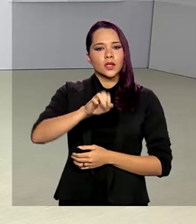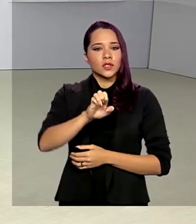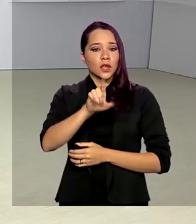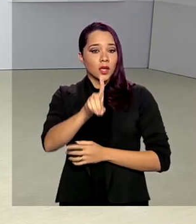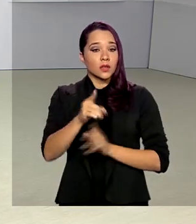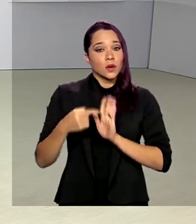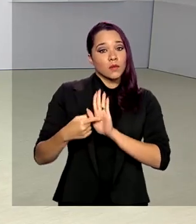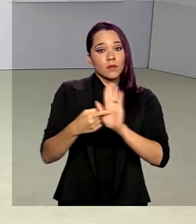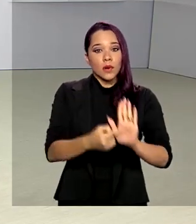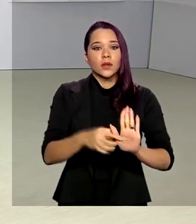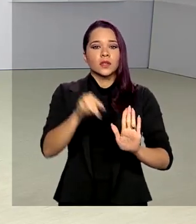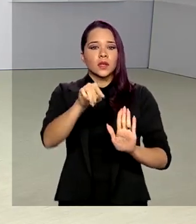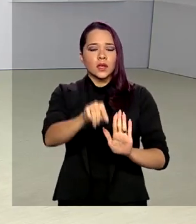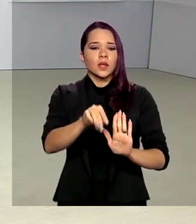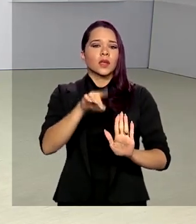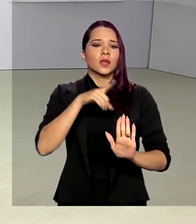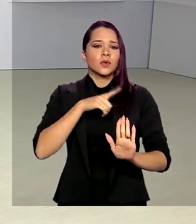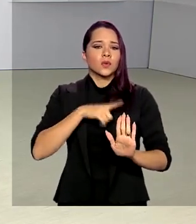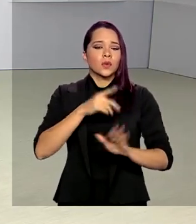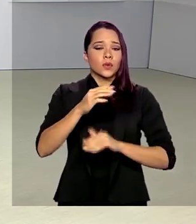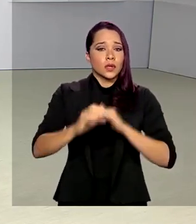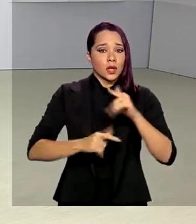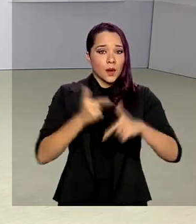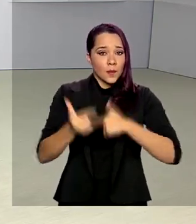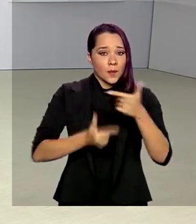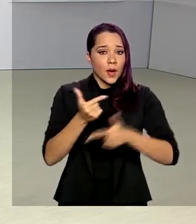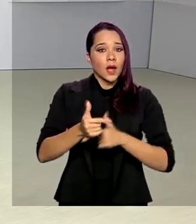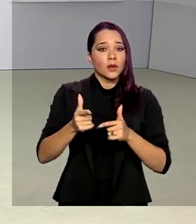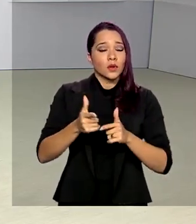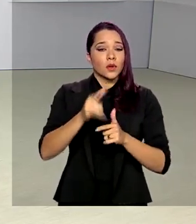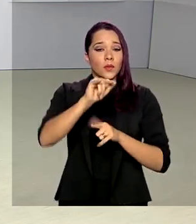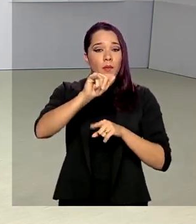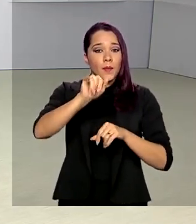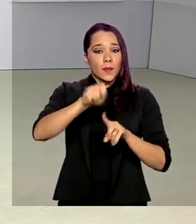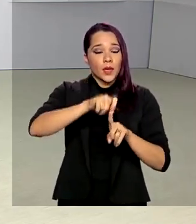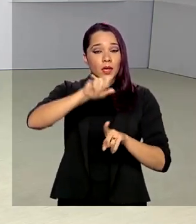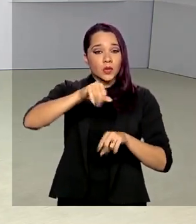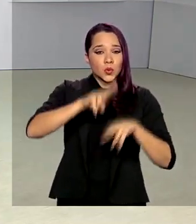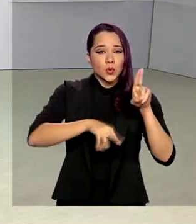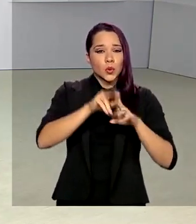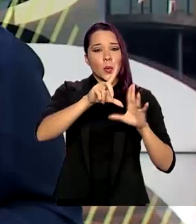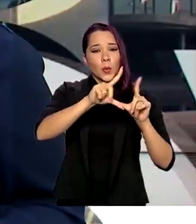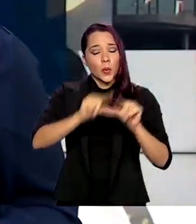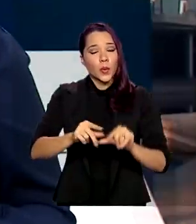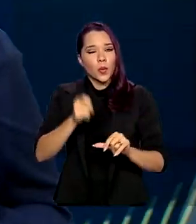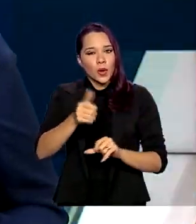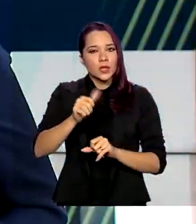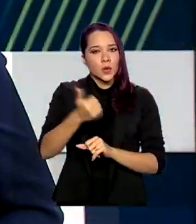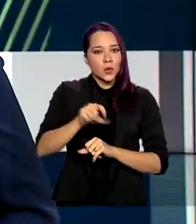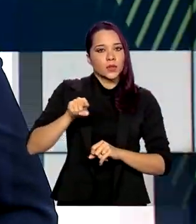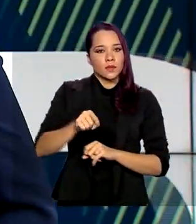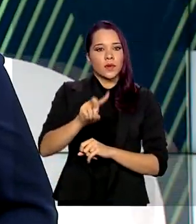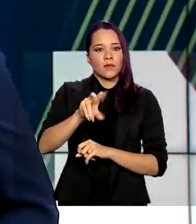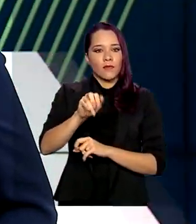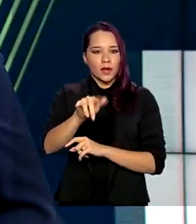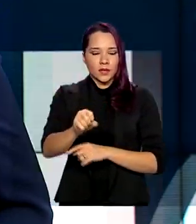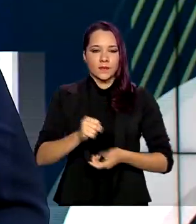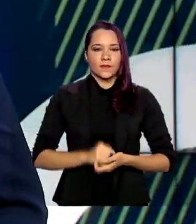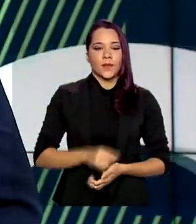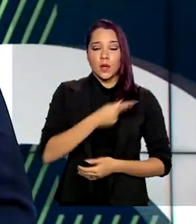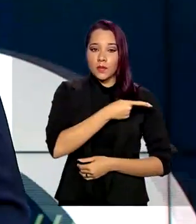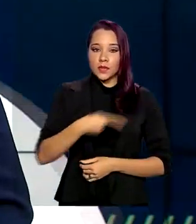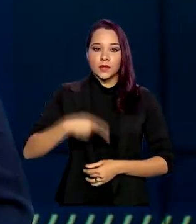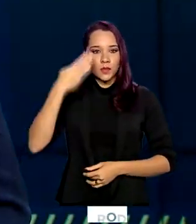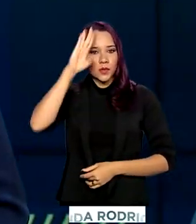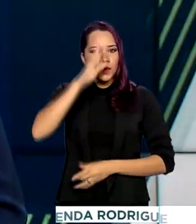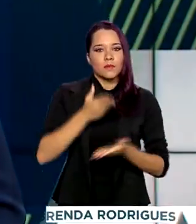ainda que o saldo do emprego formal em junho ficou negativo em quase 11 mil vagas. O presidente Jair Bolsonaro